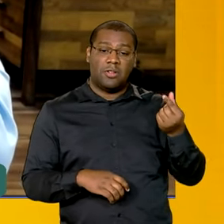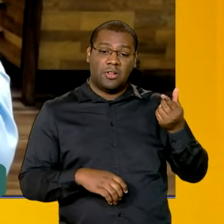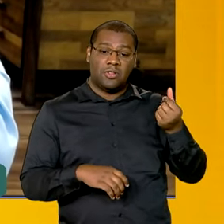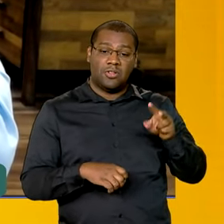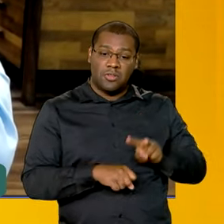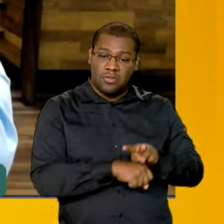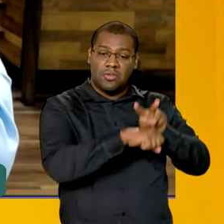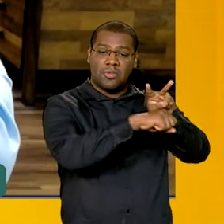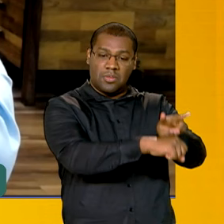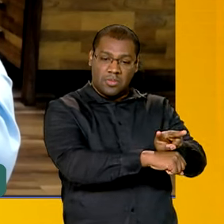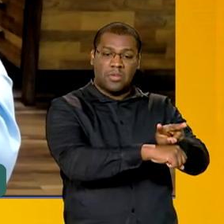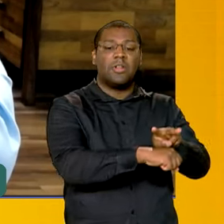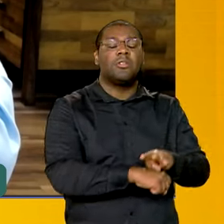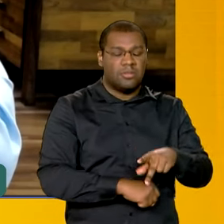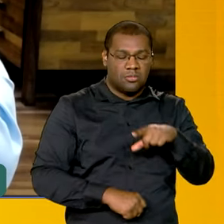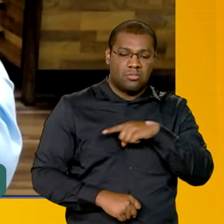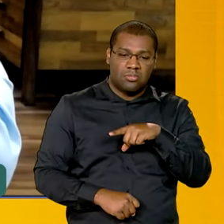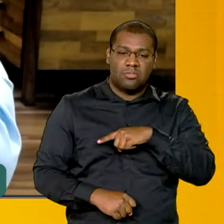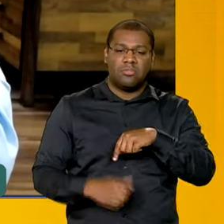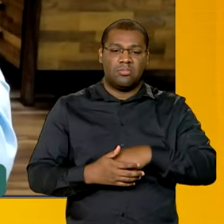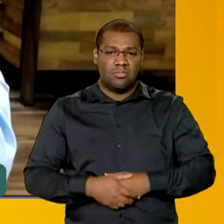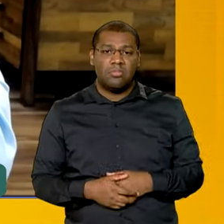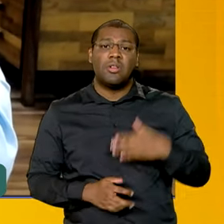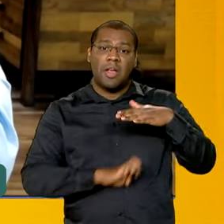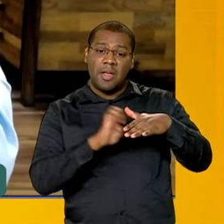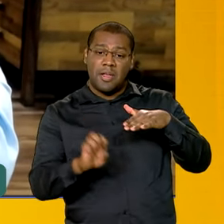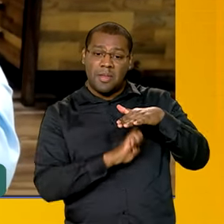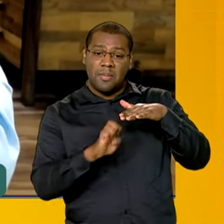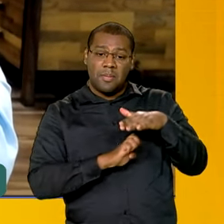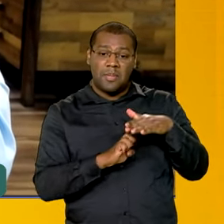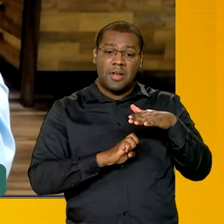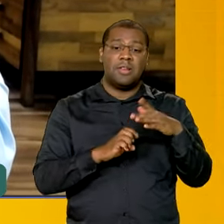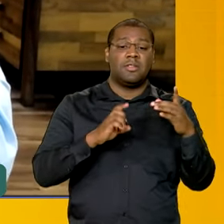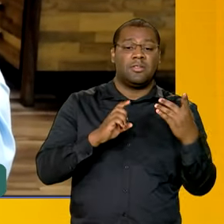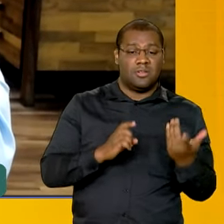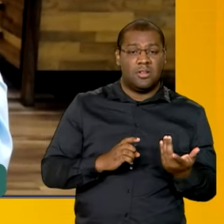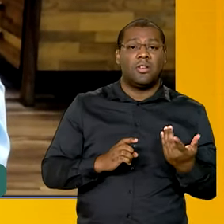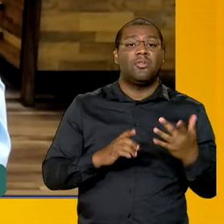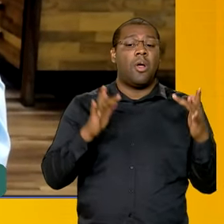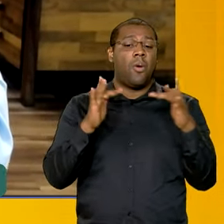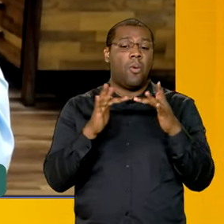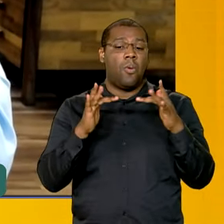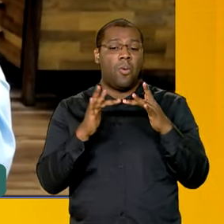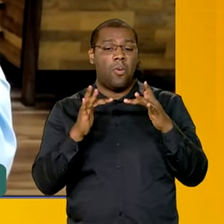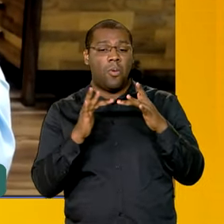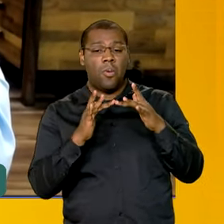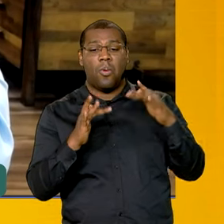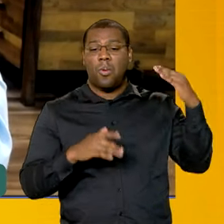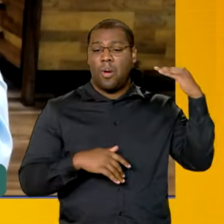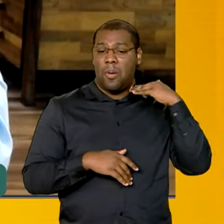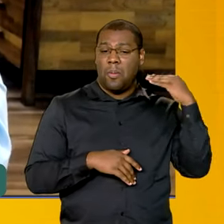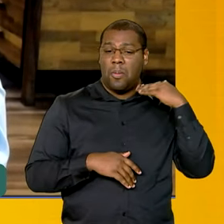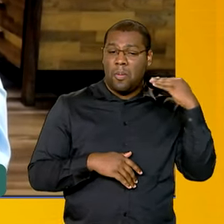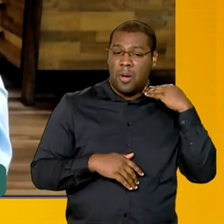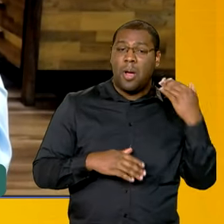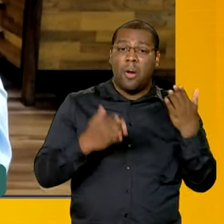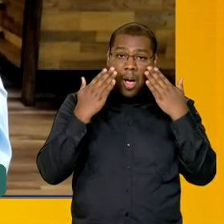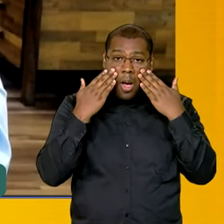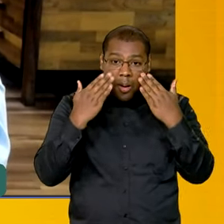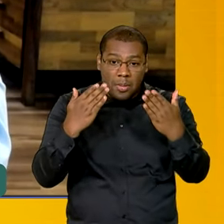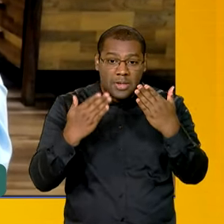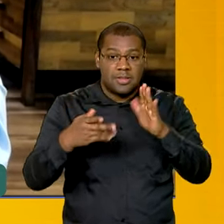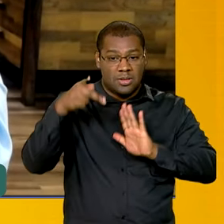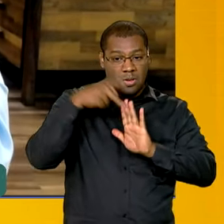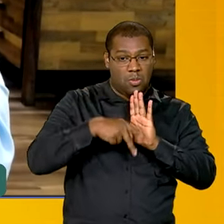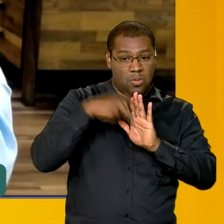vão procurar a rede bancária e, a partir daí, ela pode apresentar os projetos